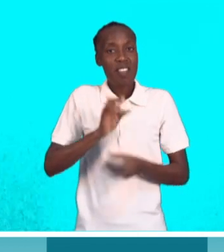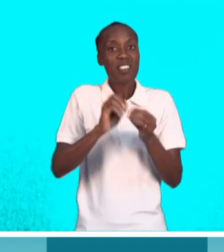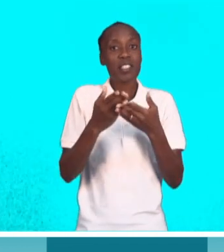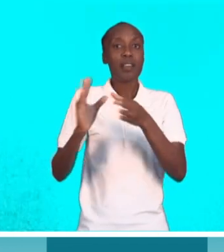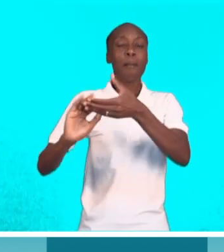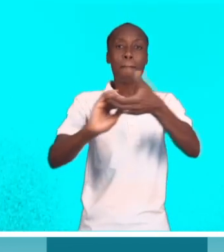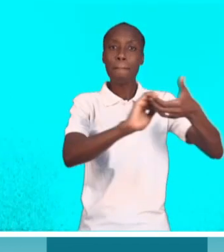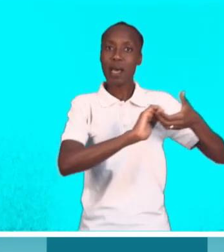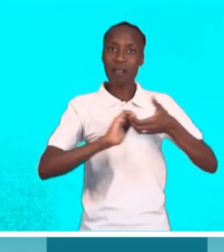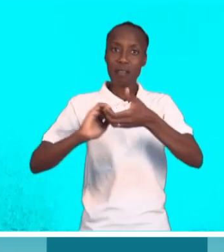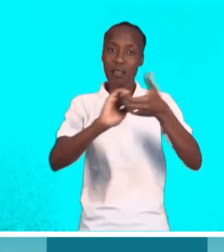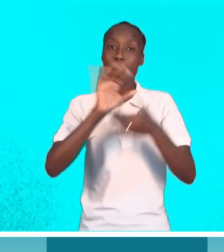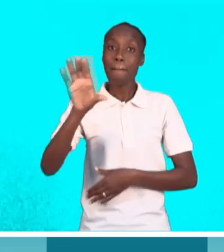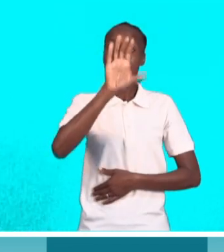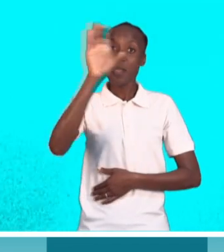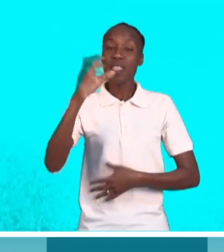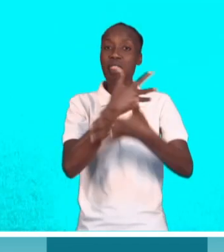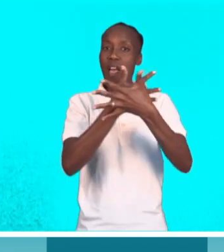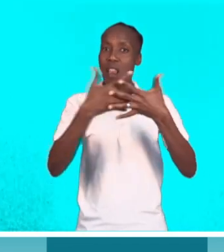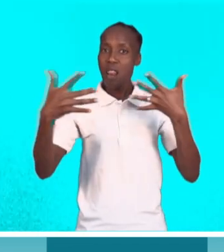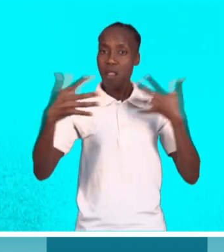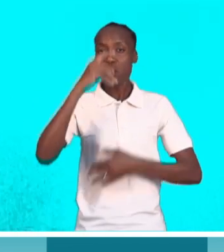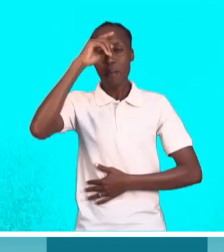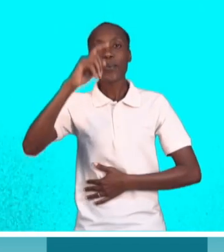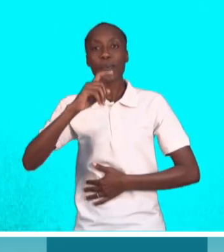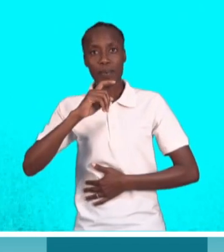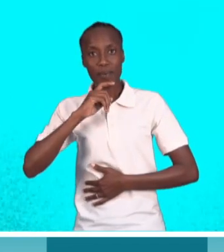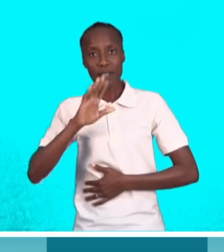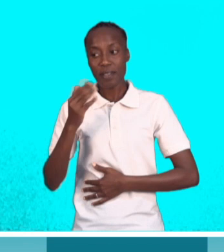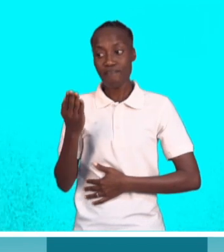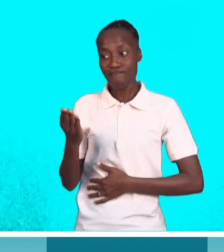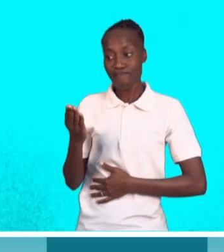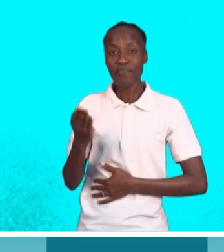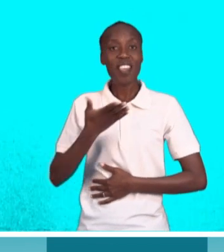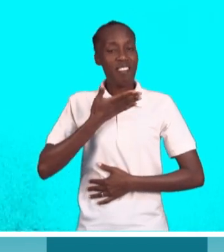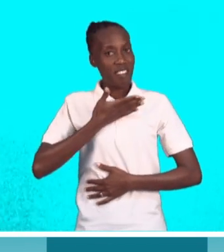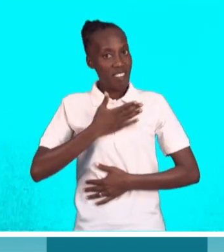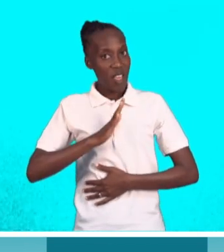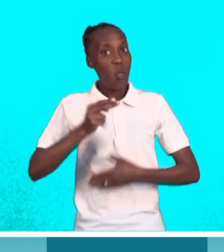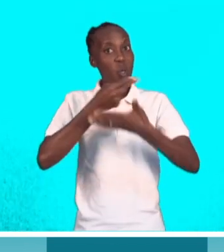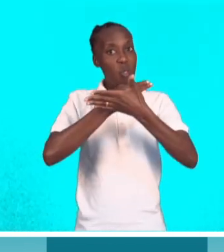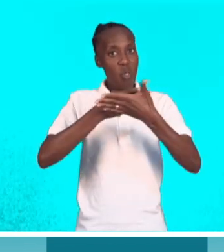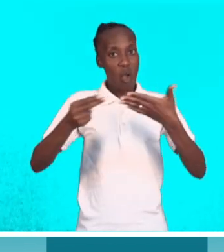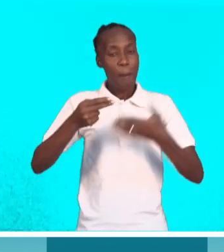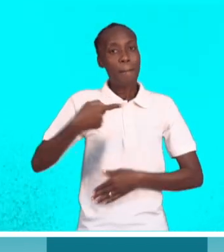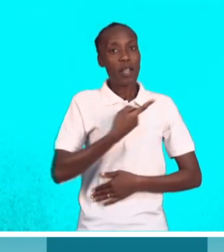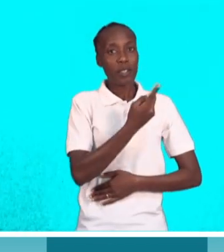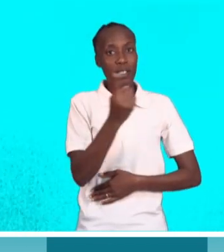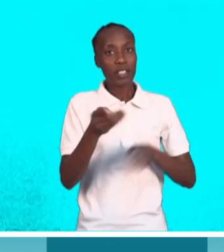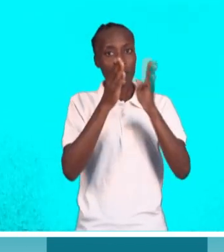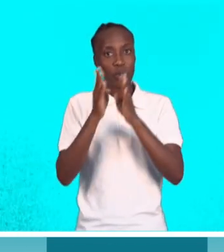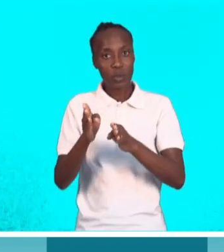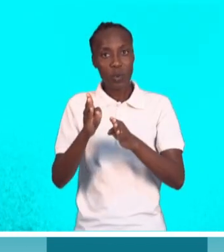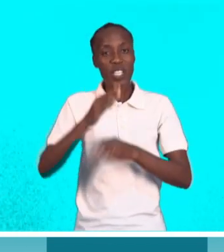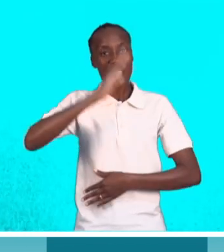estabelecer parcerias com os países falantes do português. Tornar a nossa marca conhecida a nível